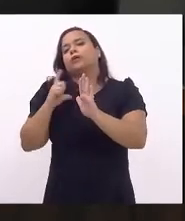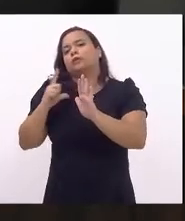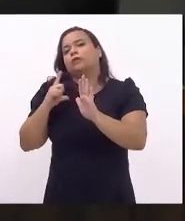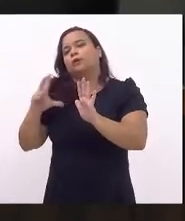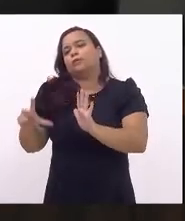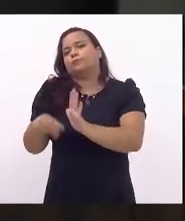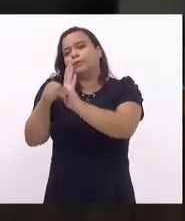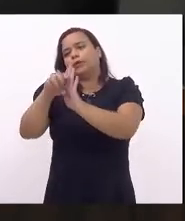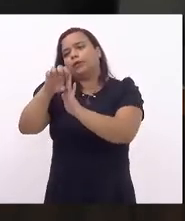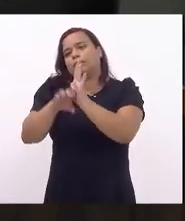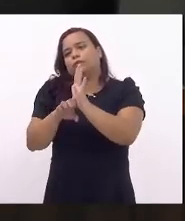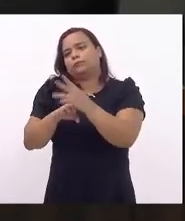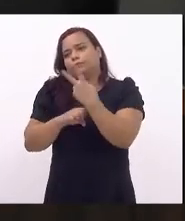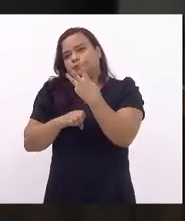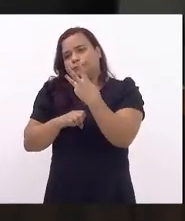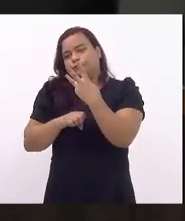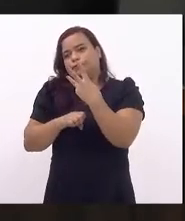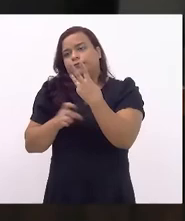emendas e retorna às comissões.